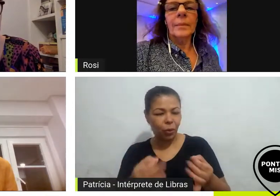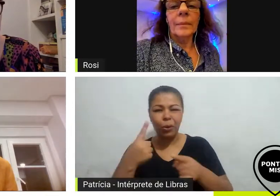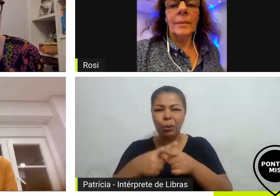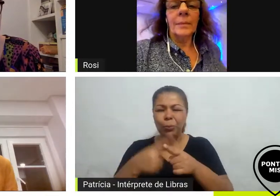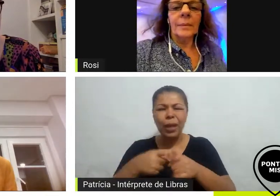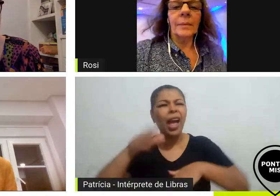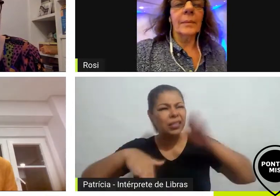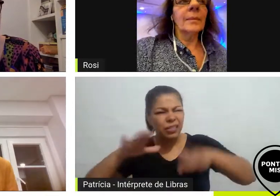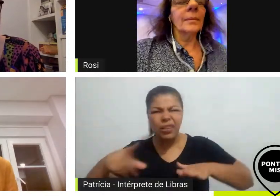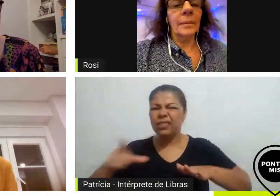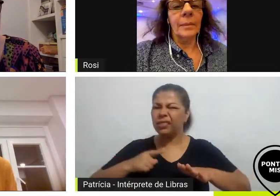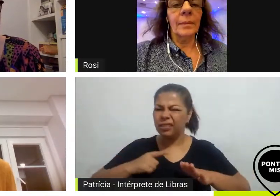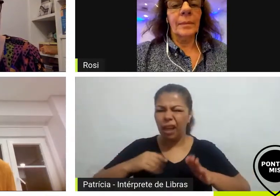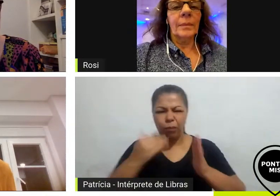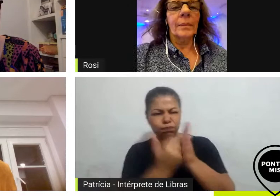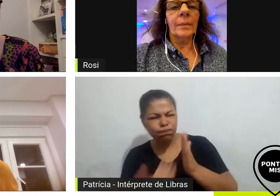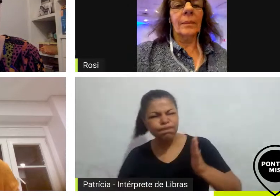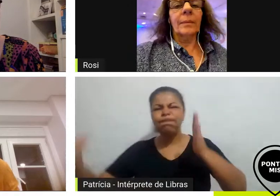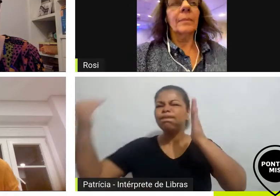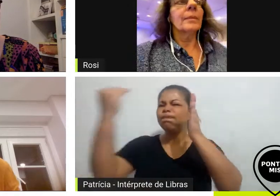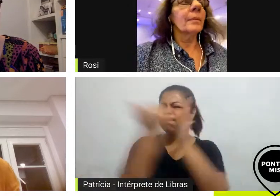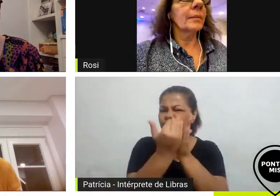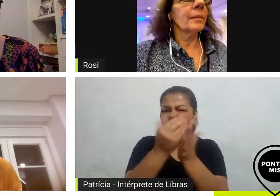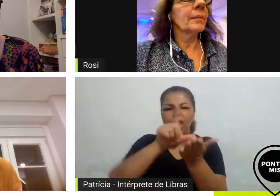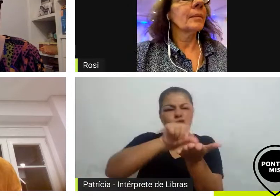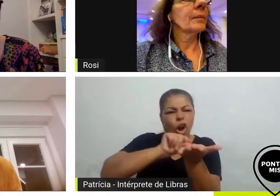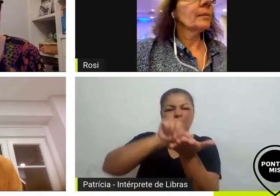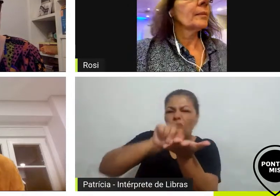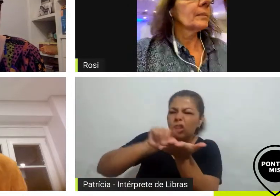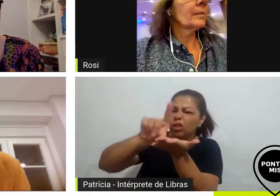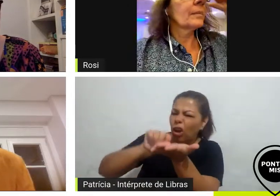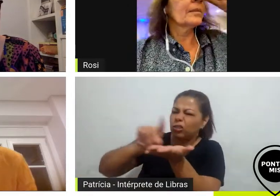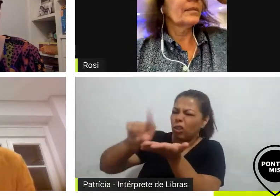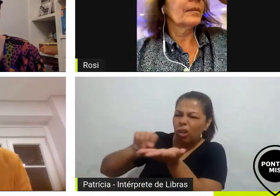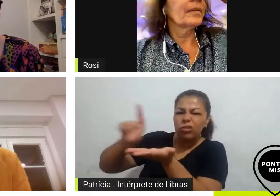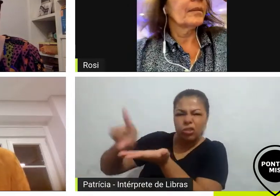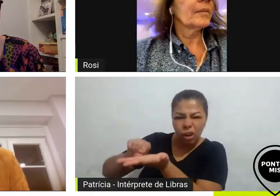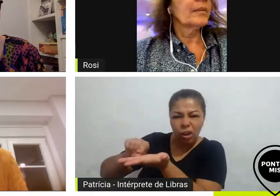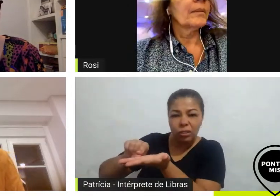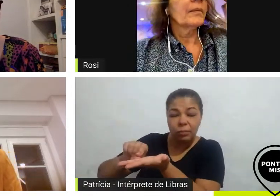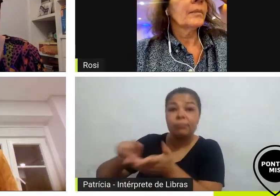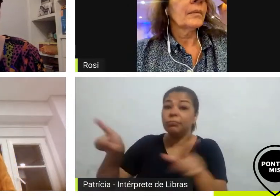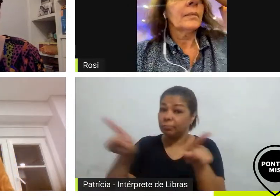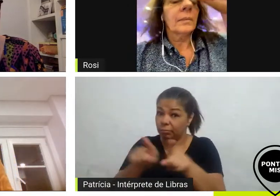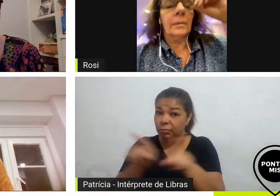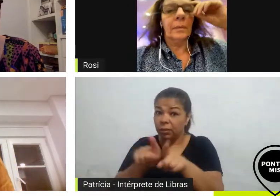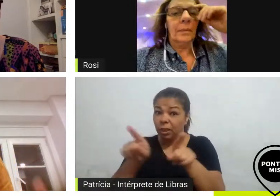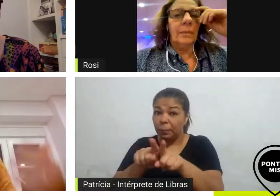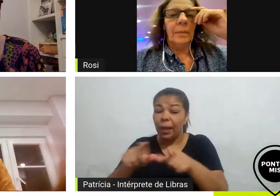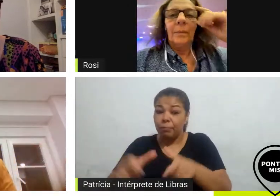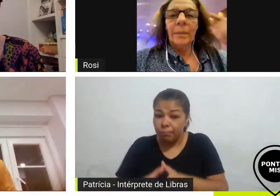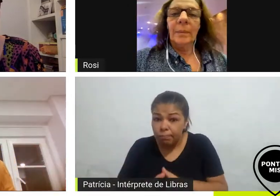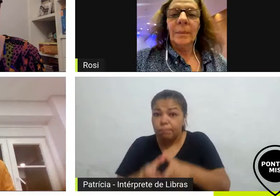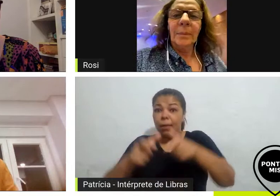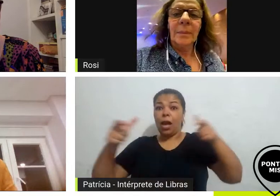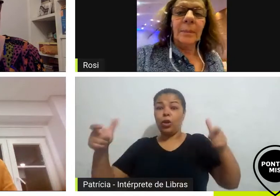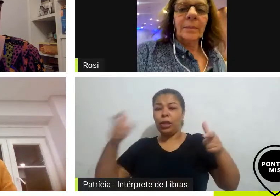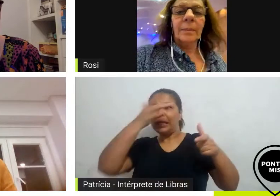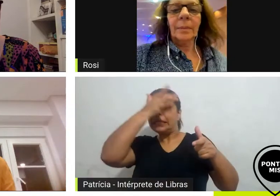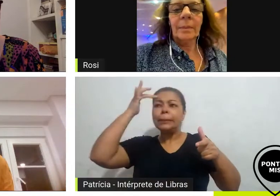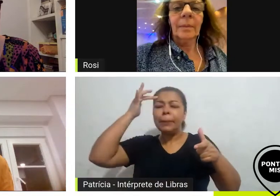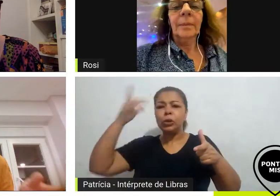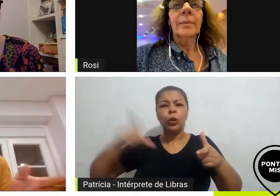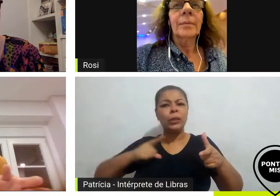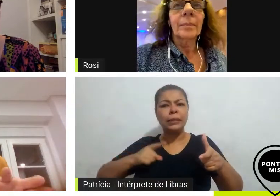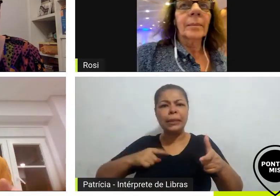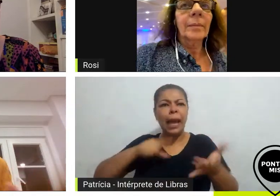de oferta e com isso houve uma pulverização da audiência a gente vem de uma época nós somos mais velhos